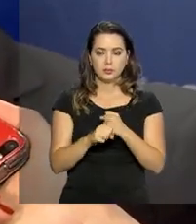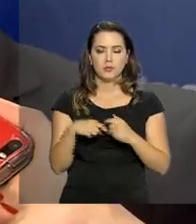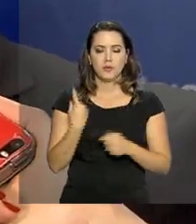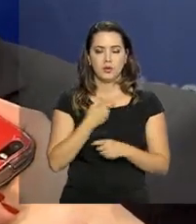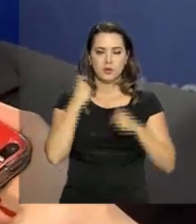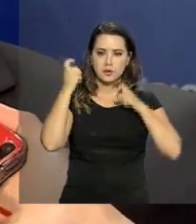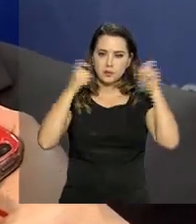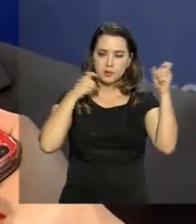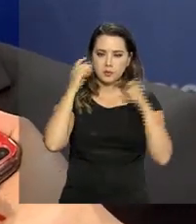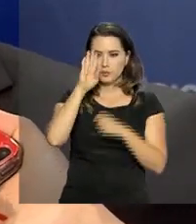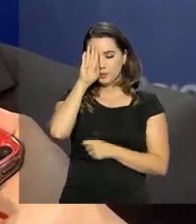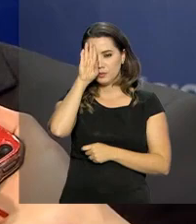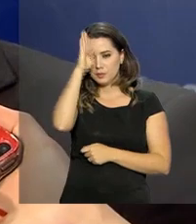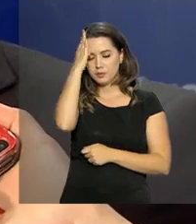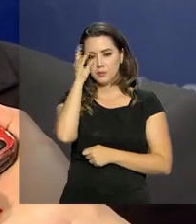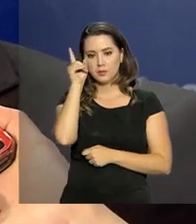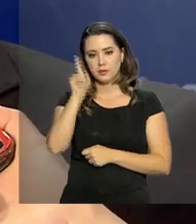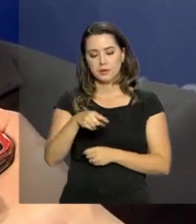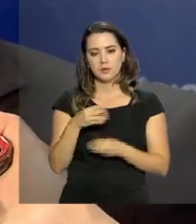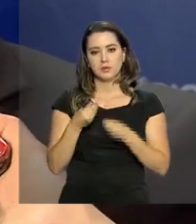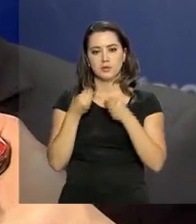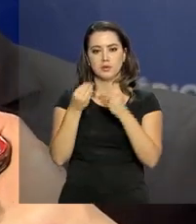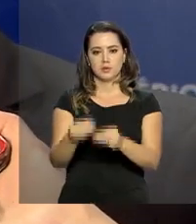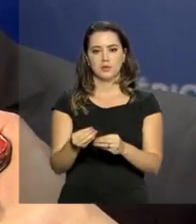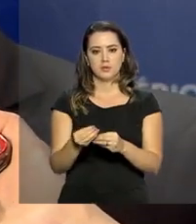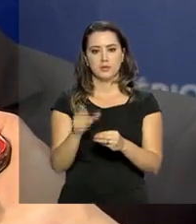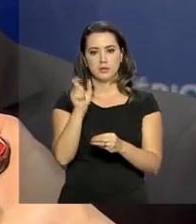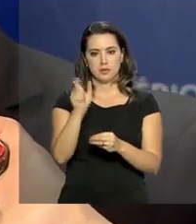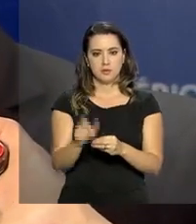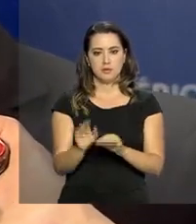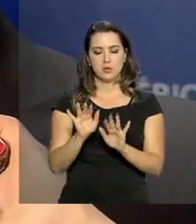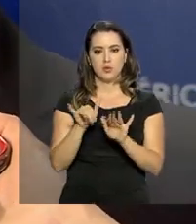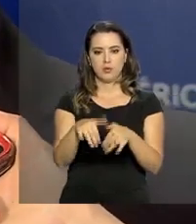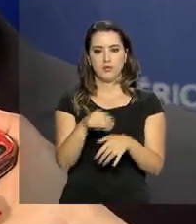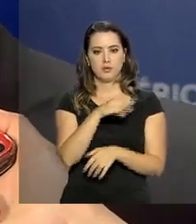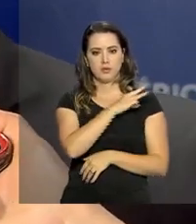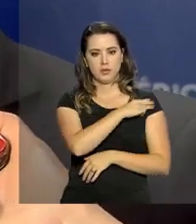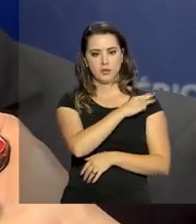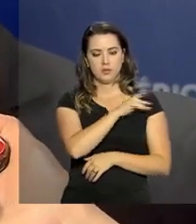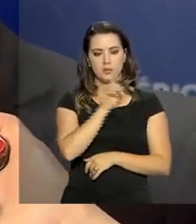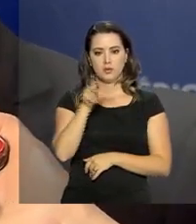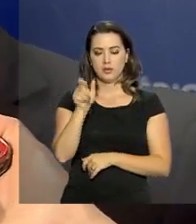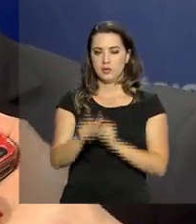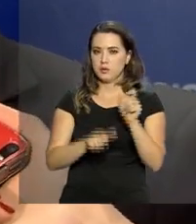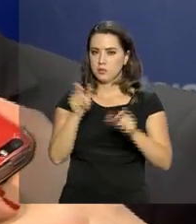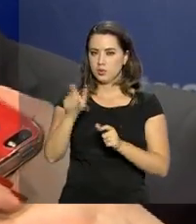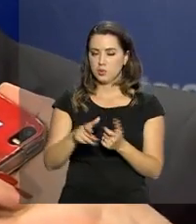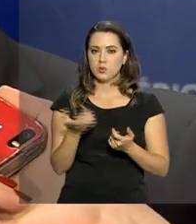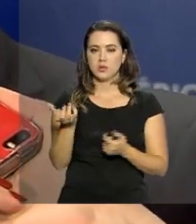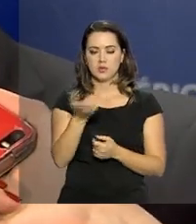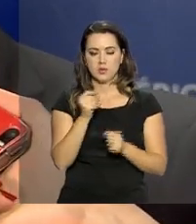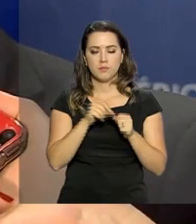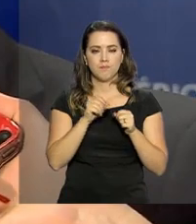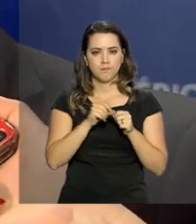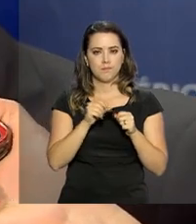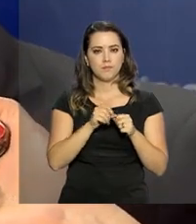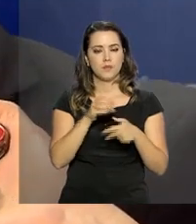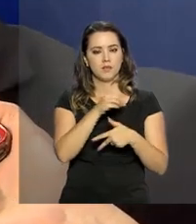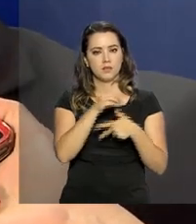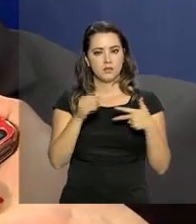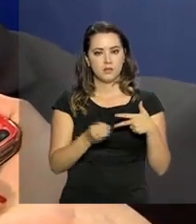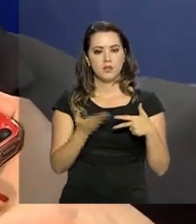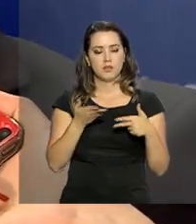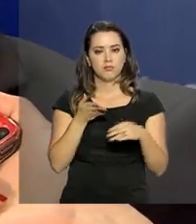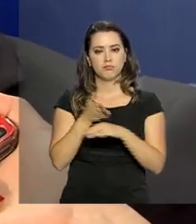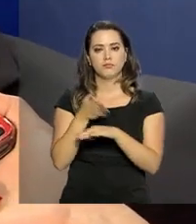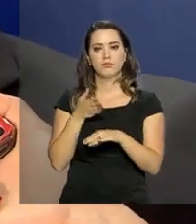nossa preocupação primal, primeira, é garantir que o concluinte do ensino médio e todos aqueles brasileiros que queiram fazer o exame tenham esse acesso e